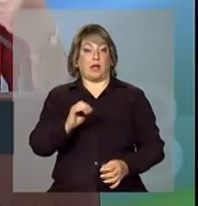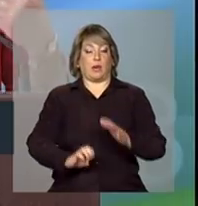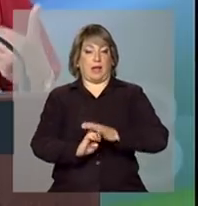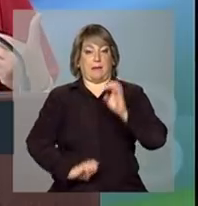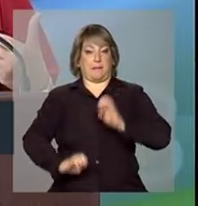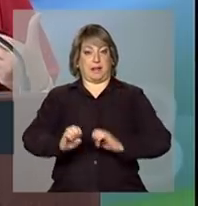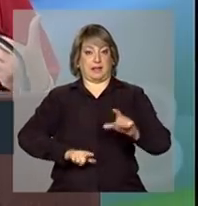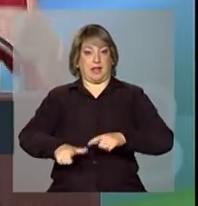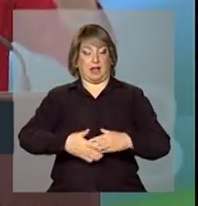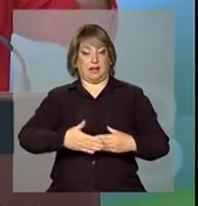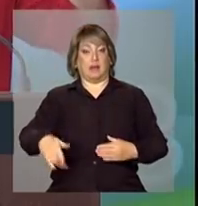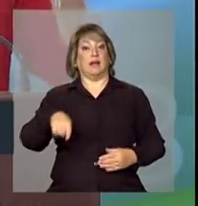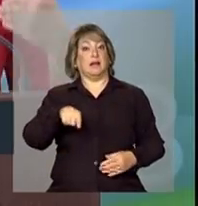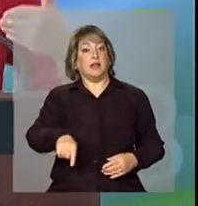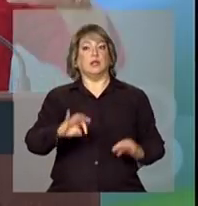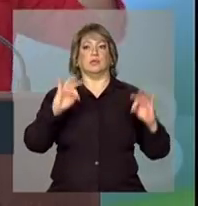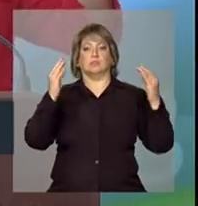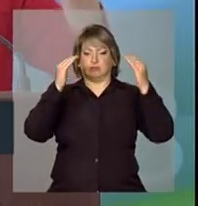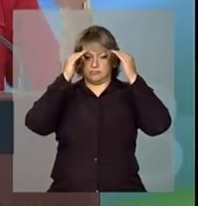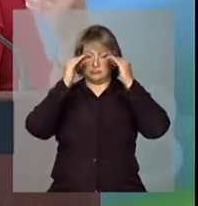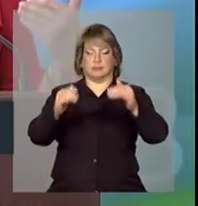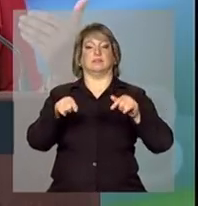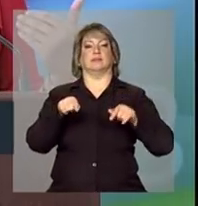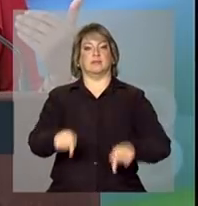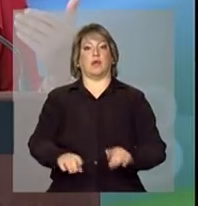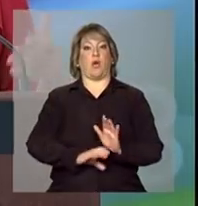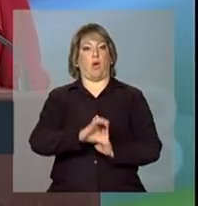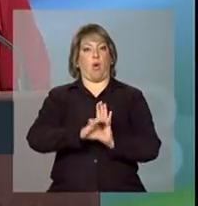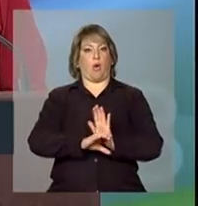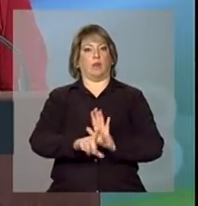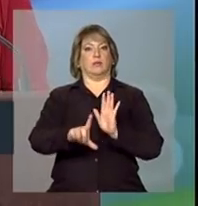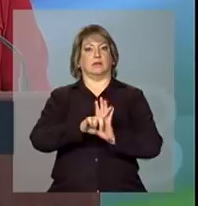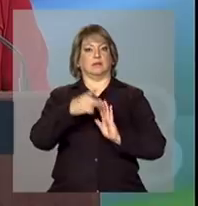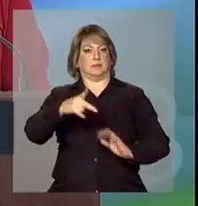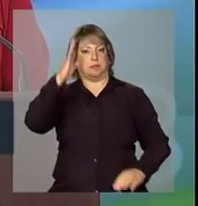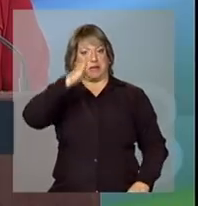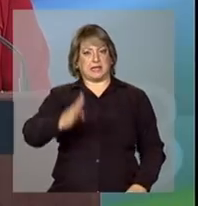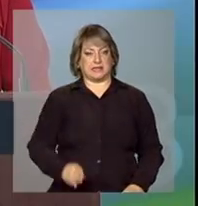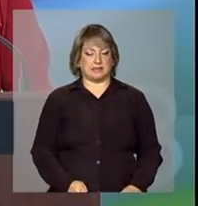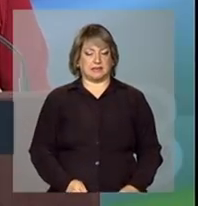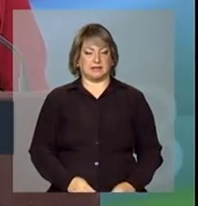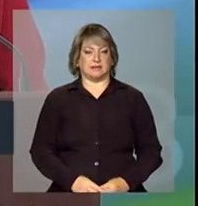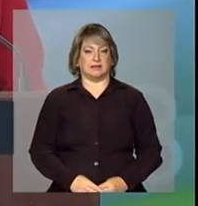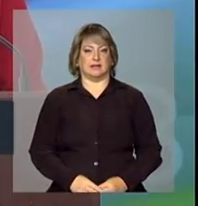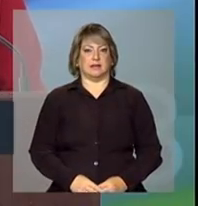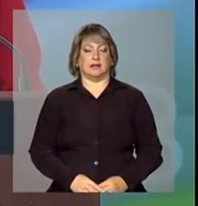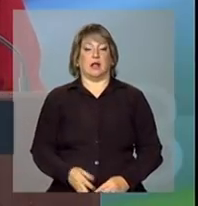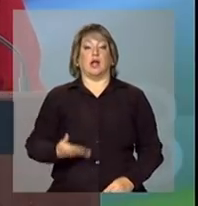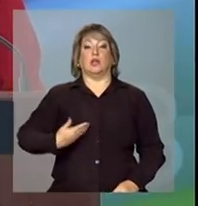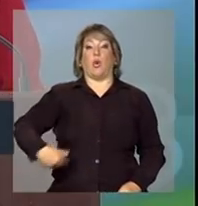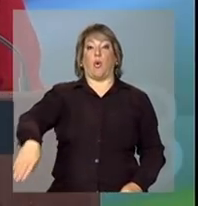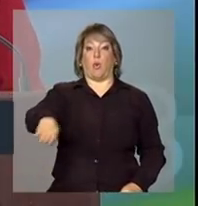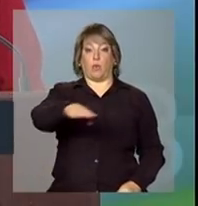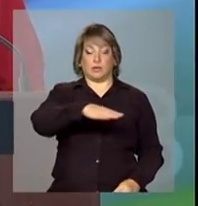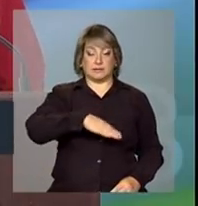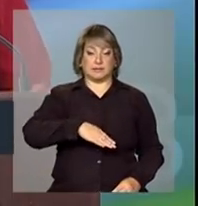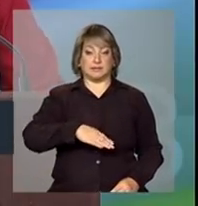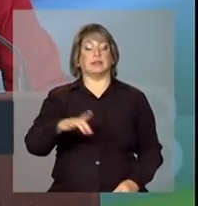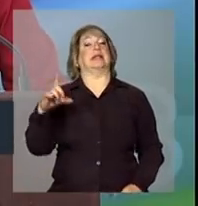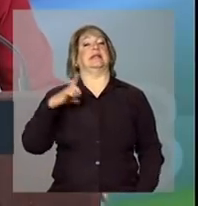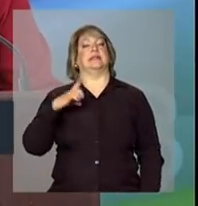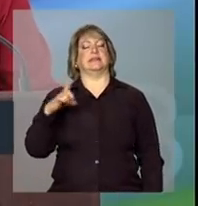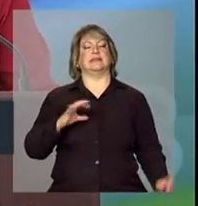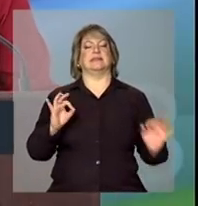algo reconhecido pela Constituição do país. nós temos